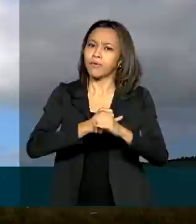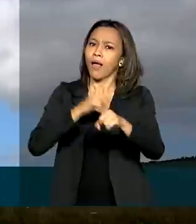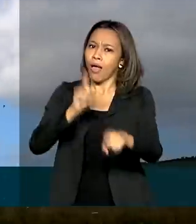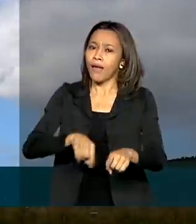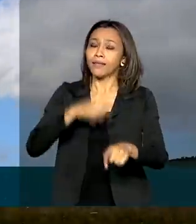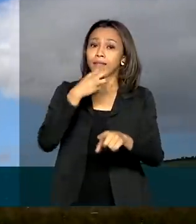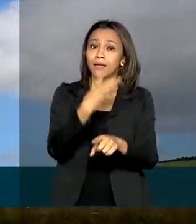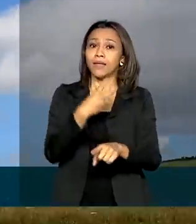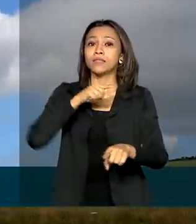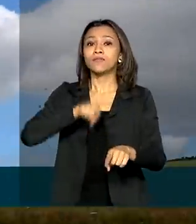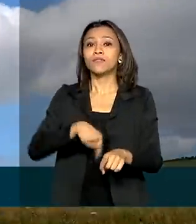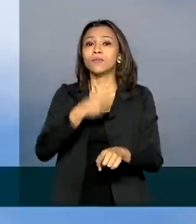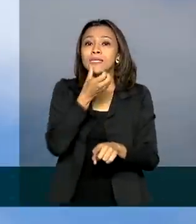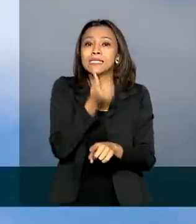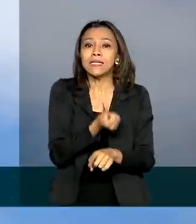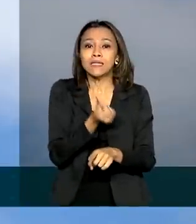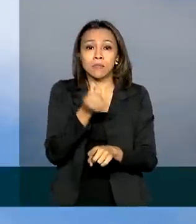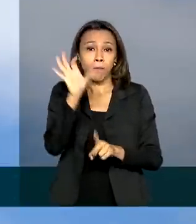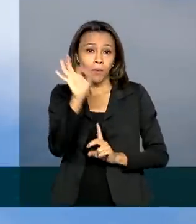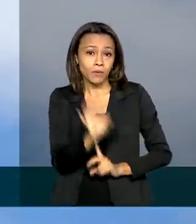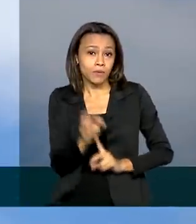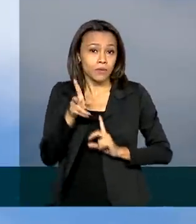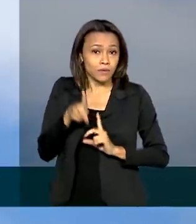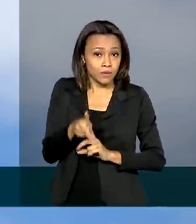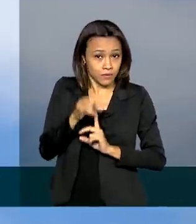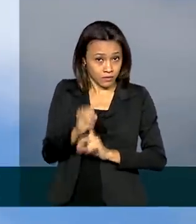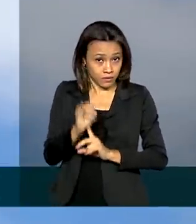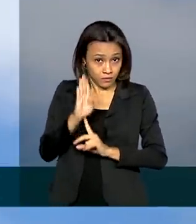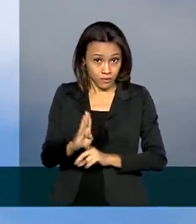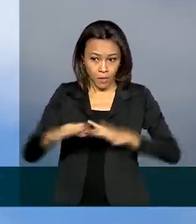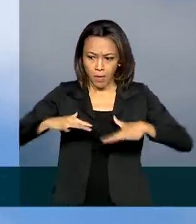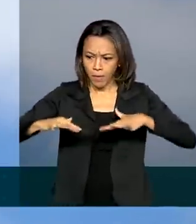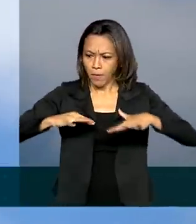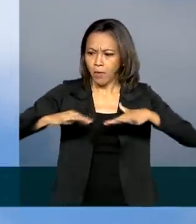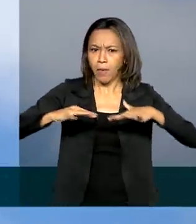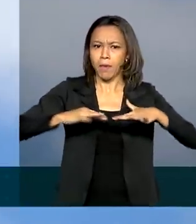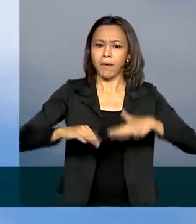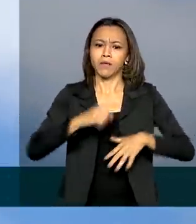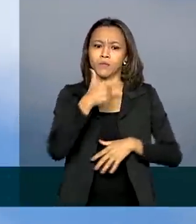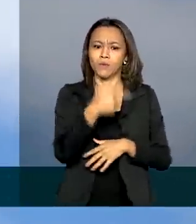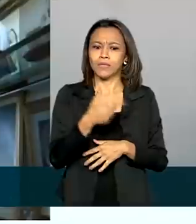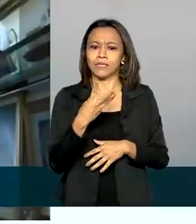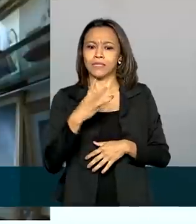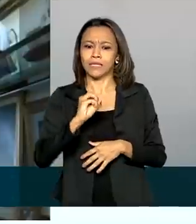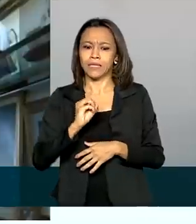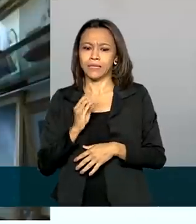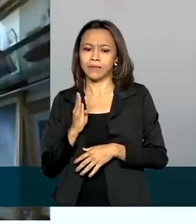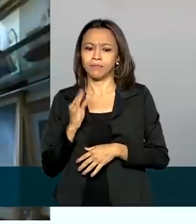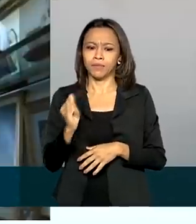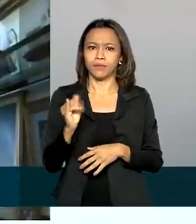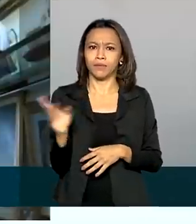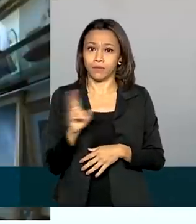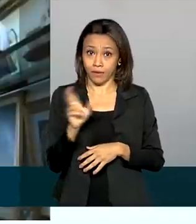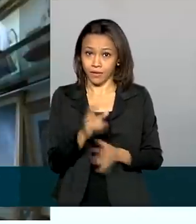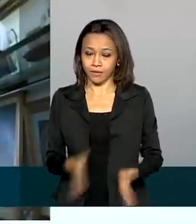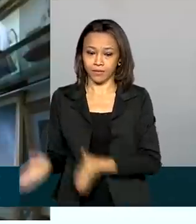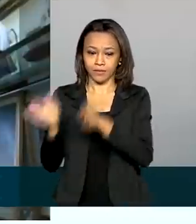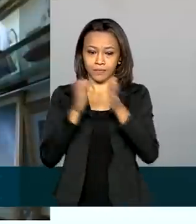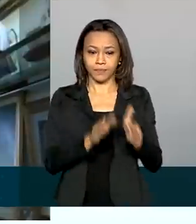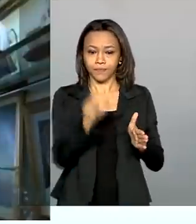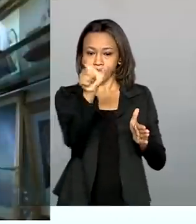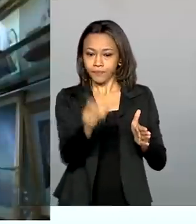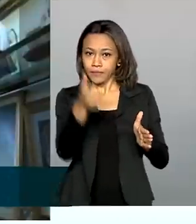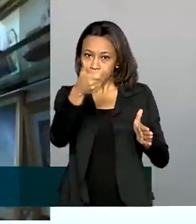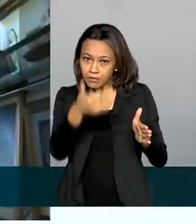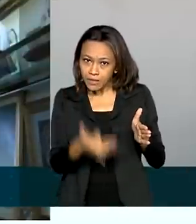,6% do PIB, movimentou 230 bilhões de reais. São as nossas infraestruturas de